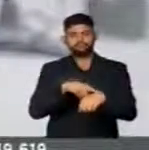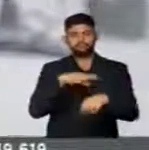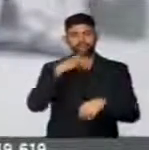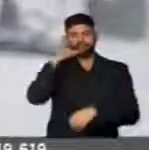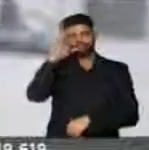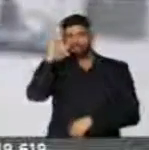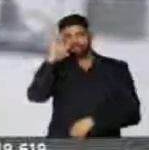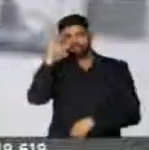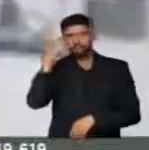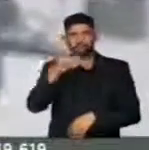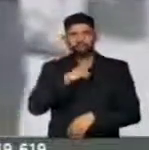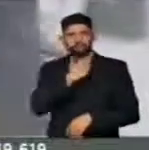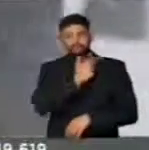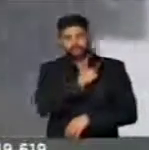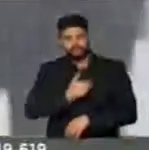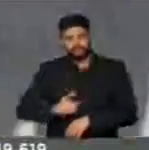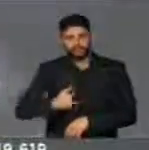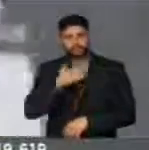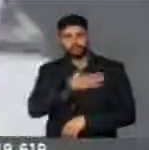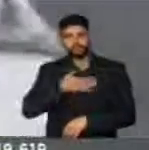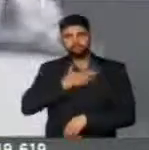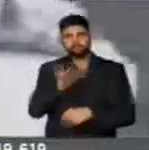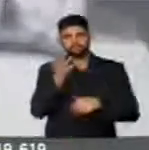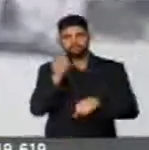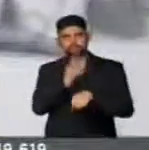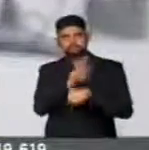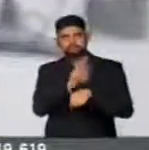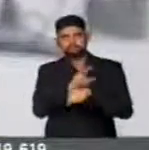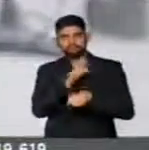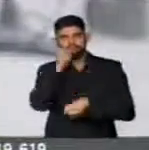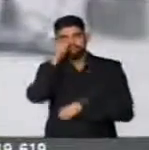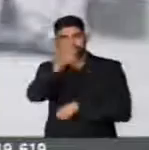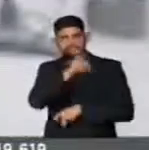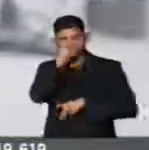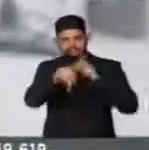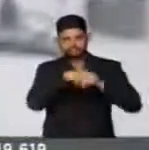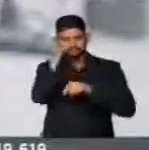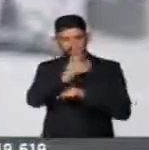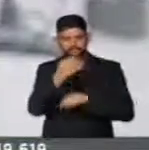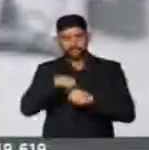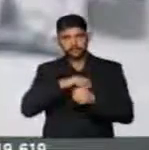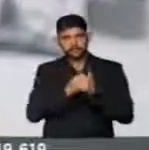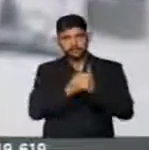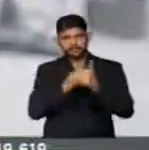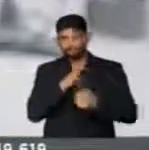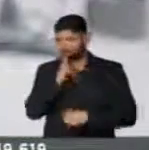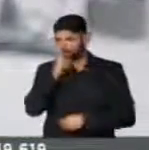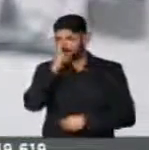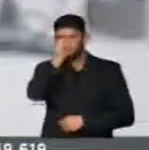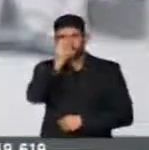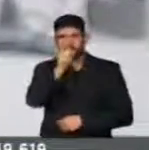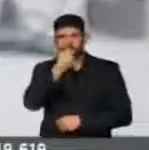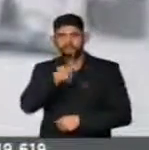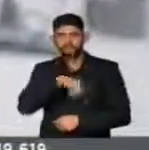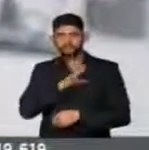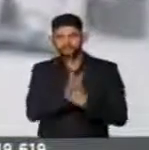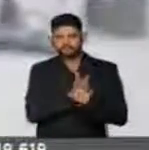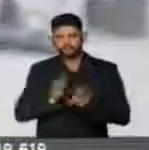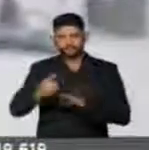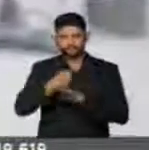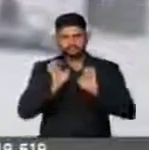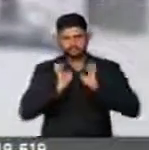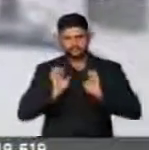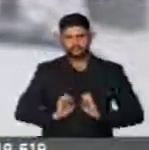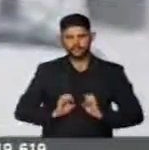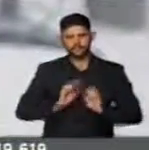de um governo que se pretendeu defender os interesses da população brasileira e que caminhou fortemente para o desvio ético,